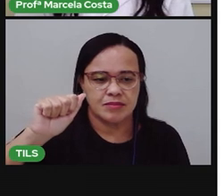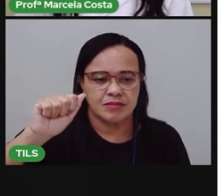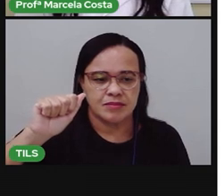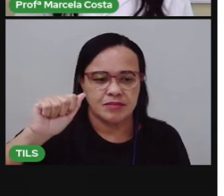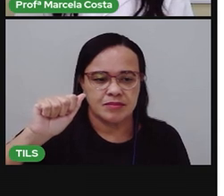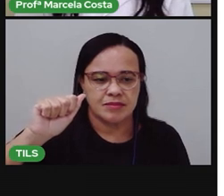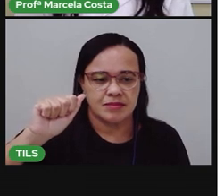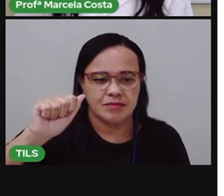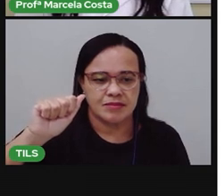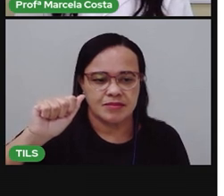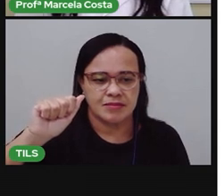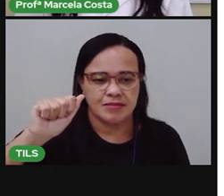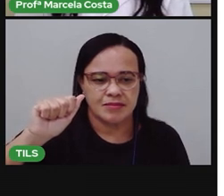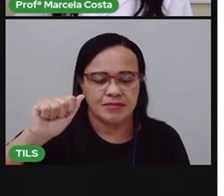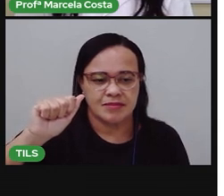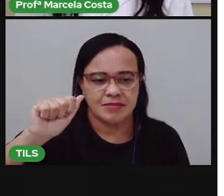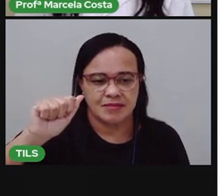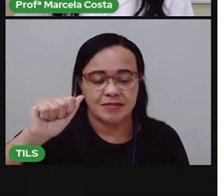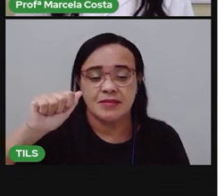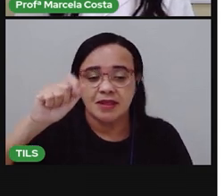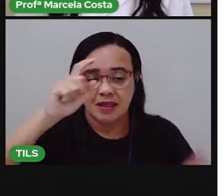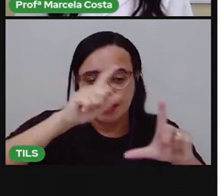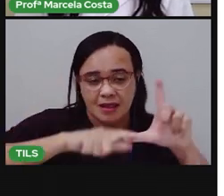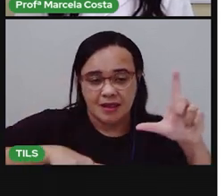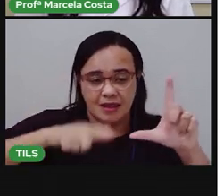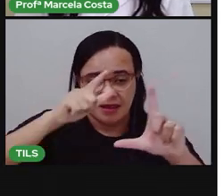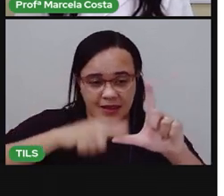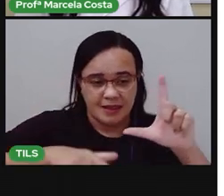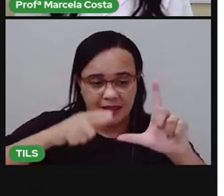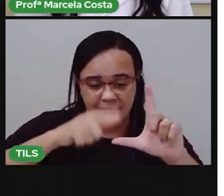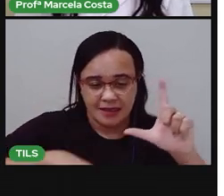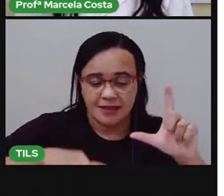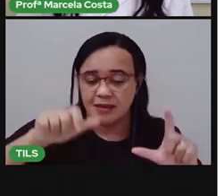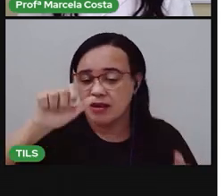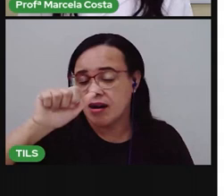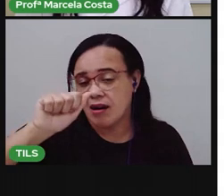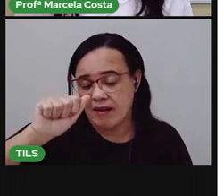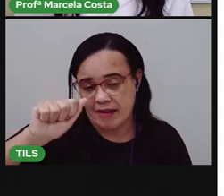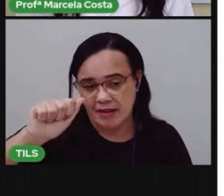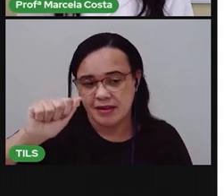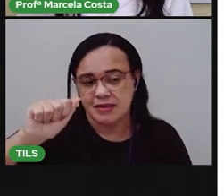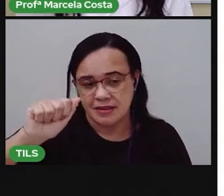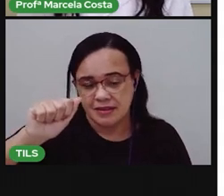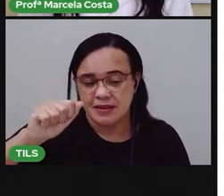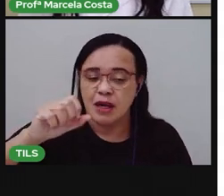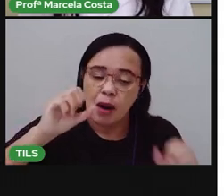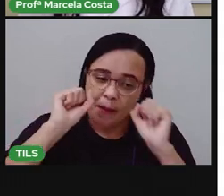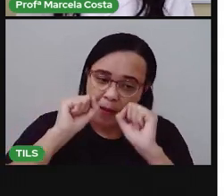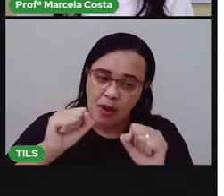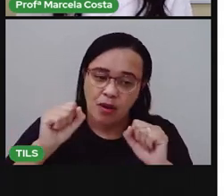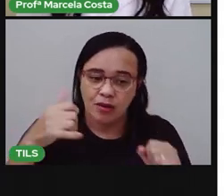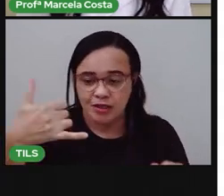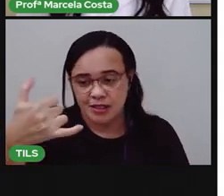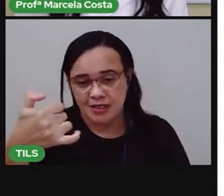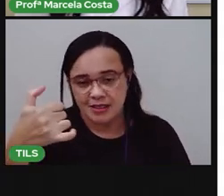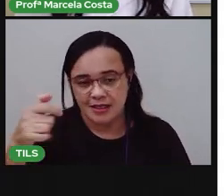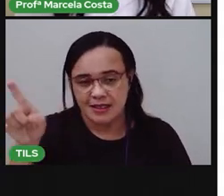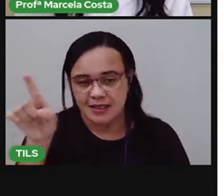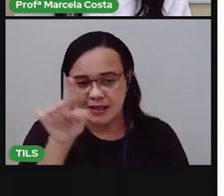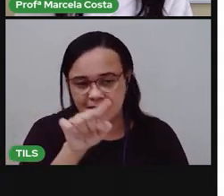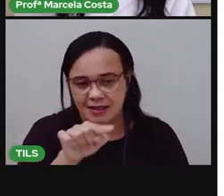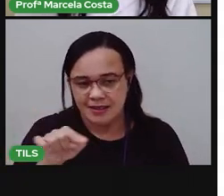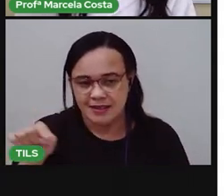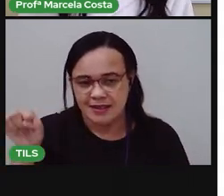A letra A. Se você tiver uma caneta, circula, marca um X aí na